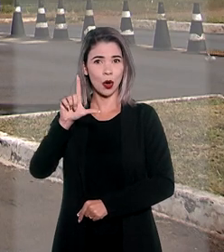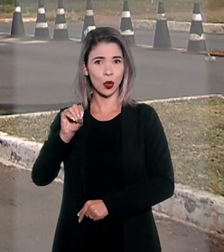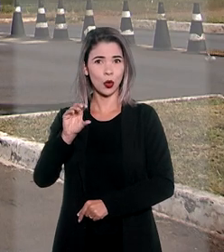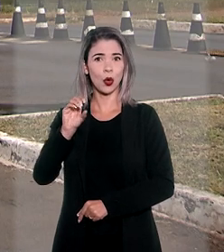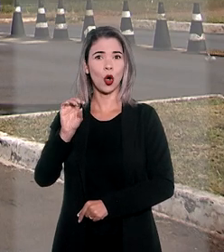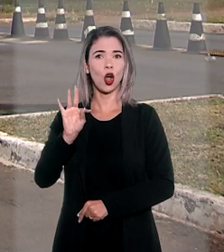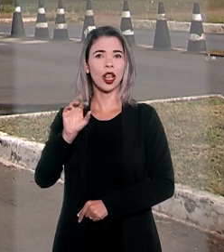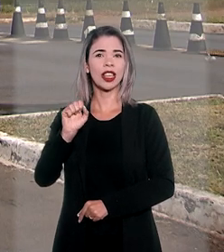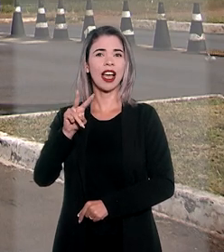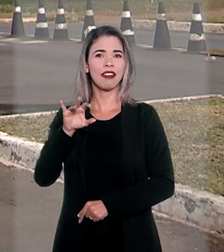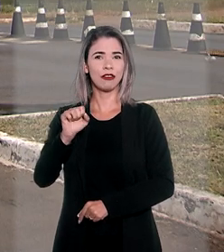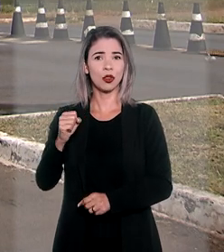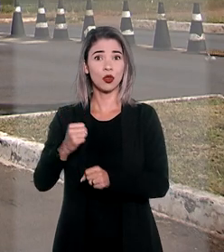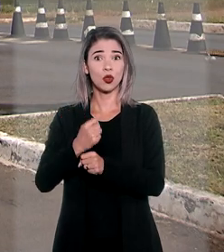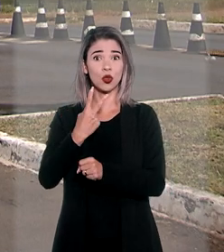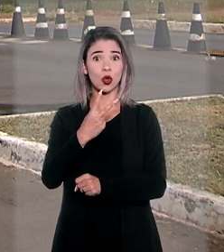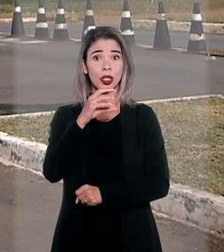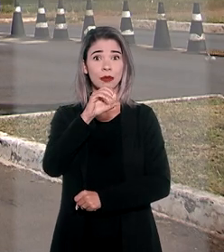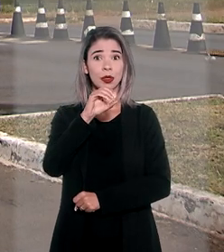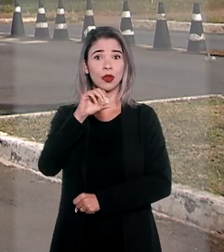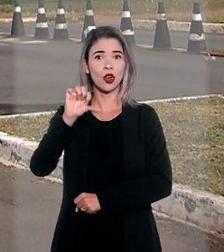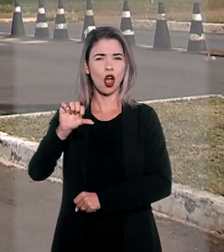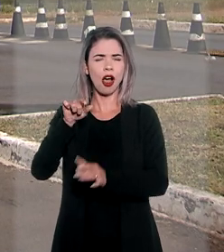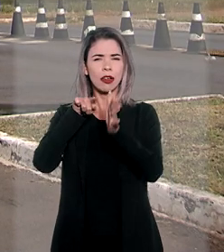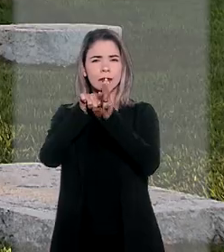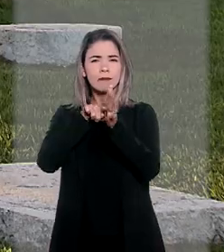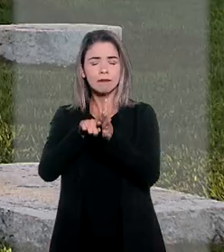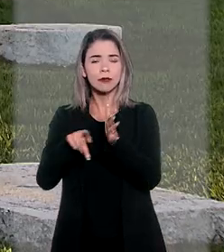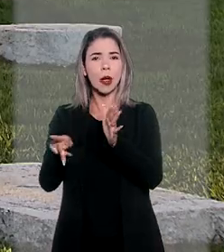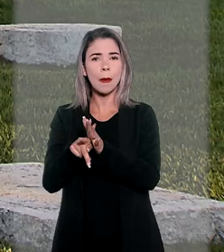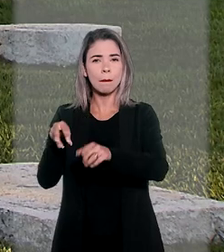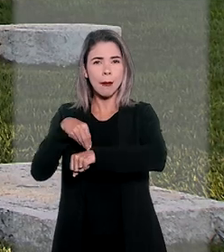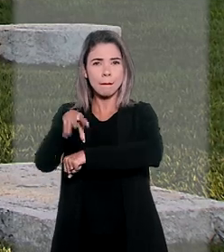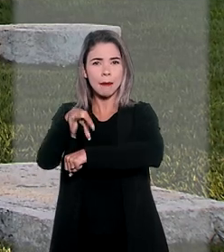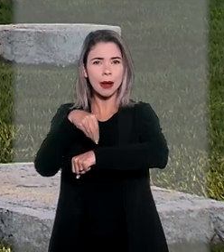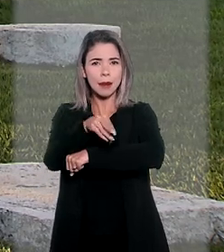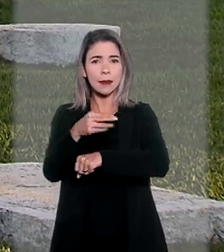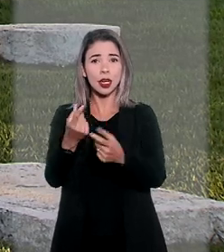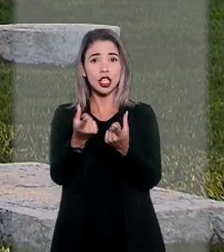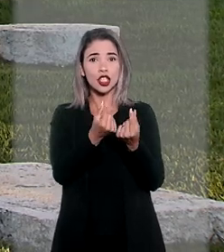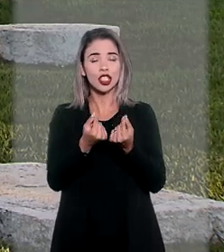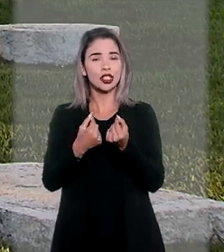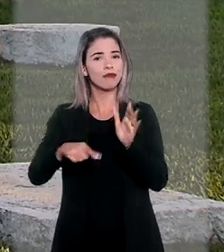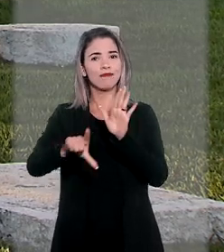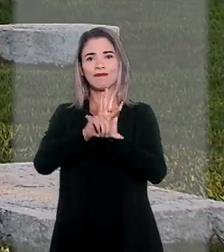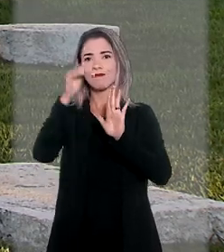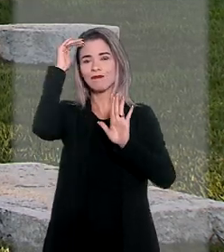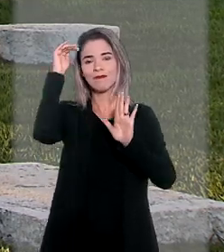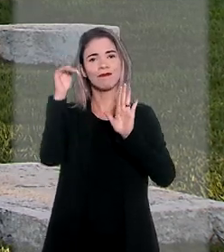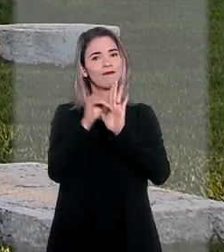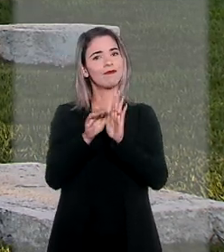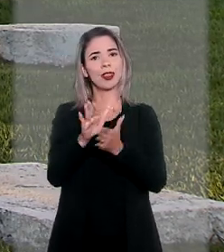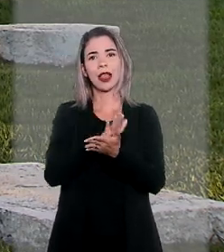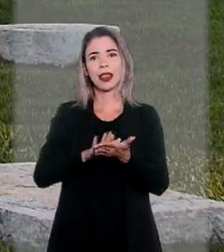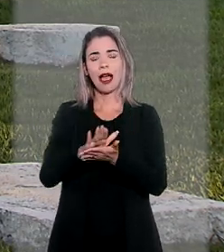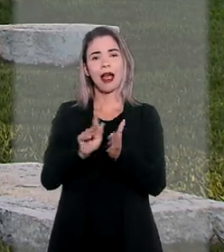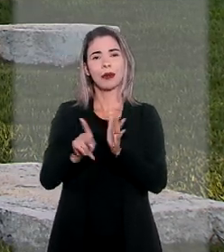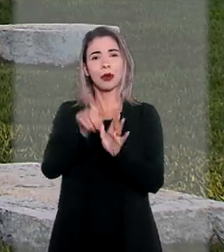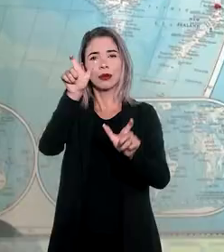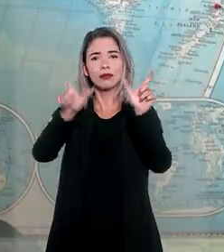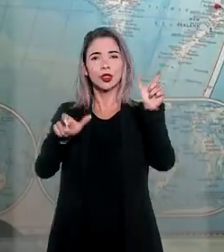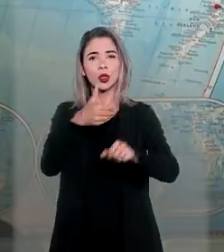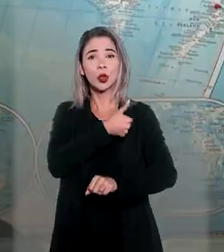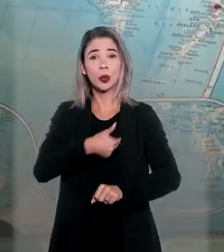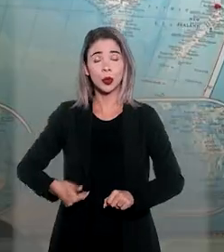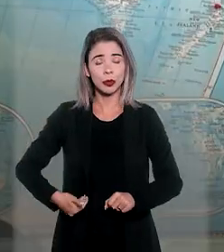deflagrada em 2009 pela Polícia Federal para investigar esquema de distribuição de recursos ilegais a agentes públicos do governo do DF.